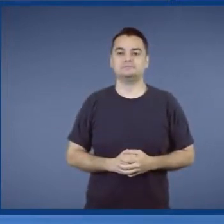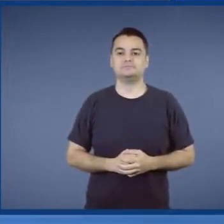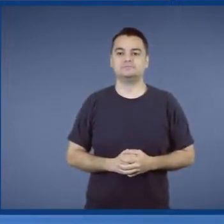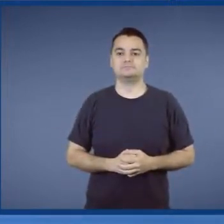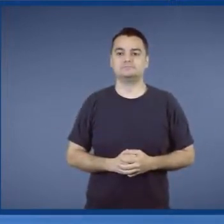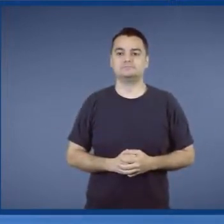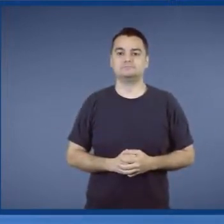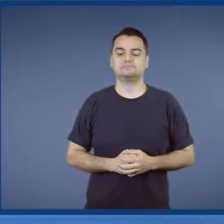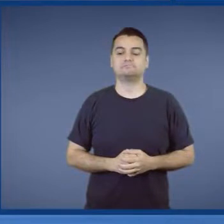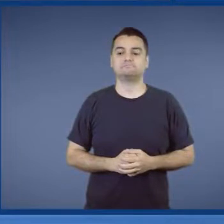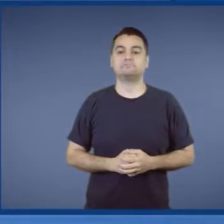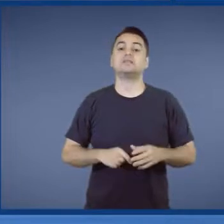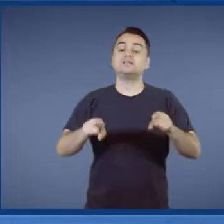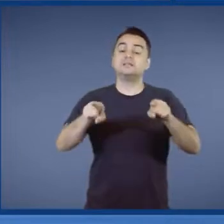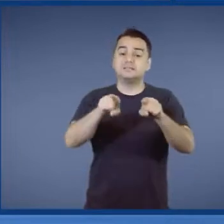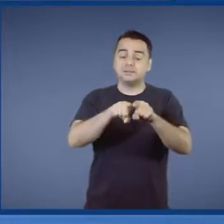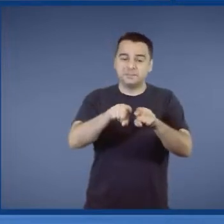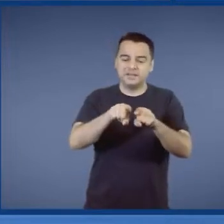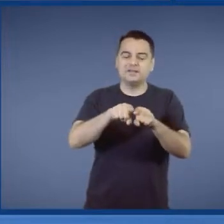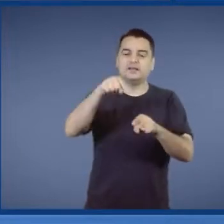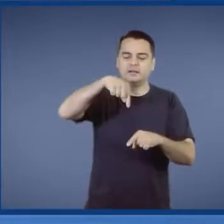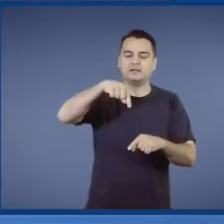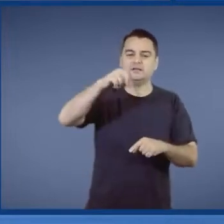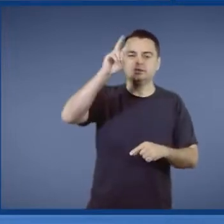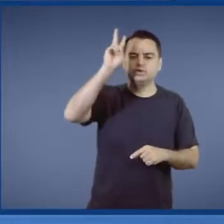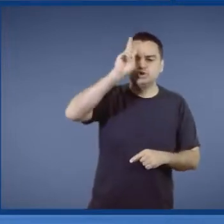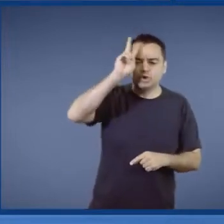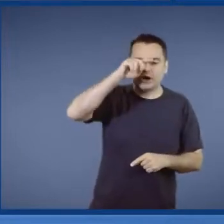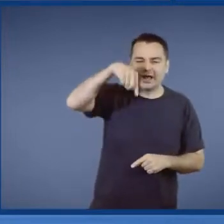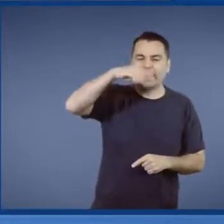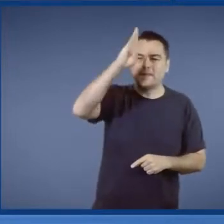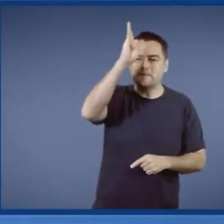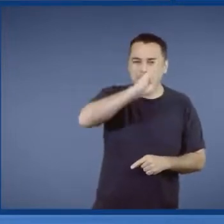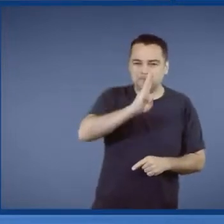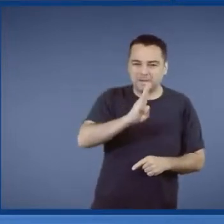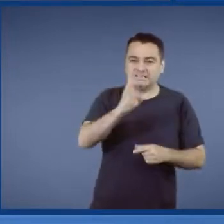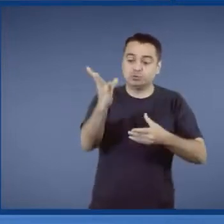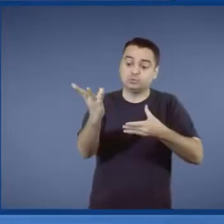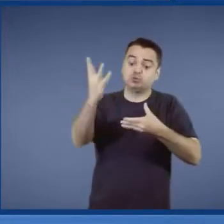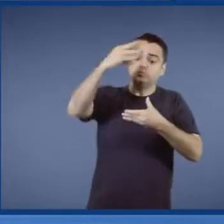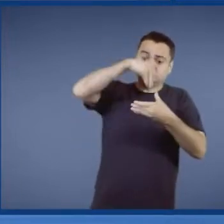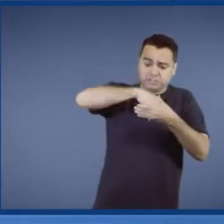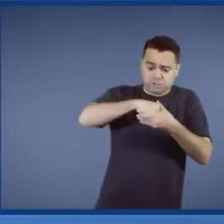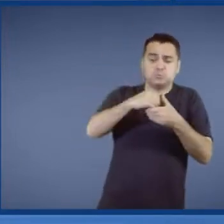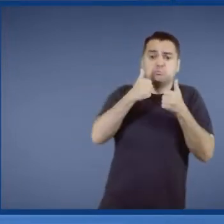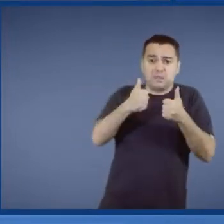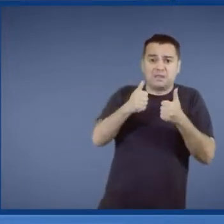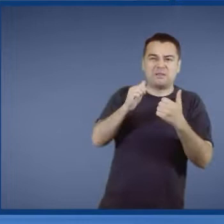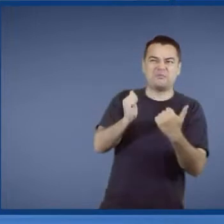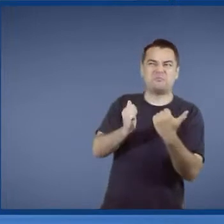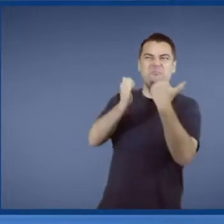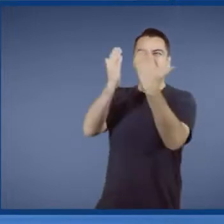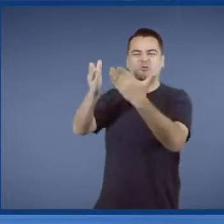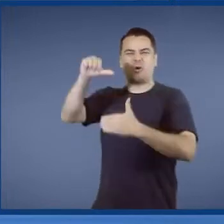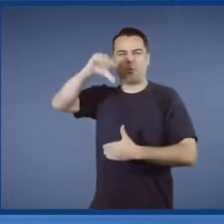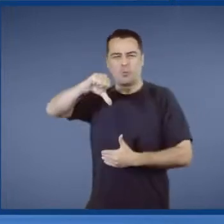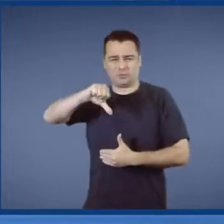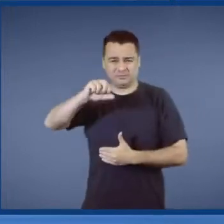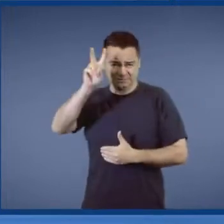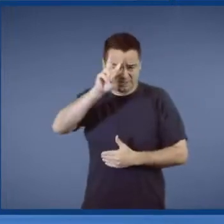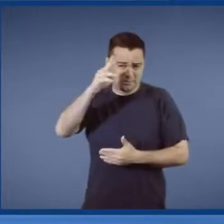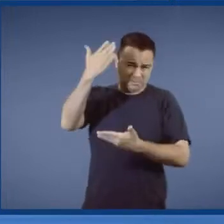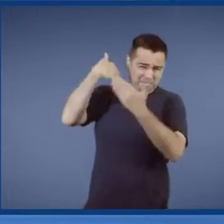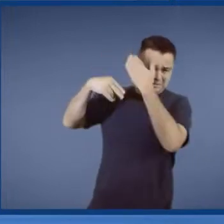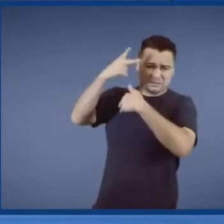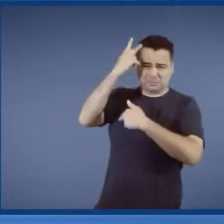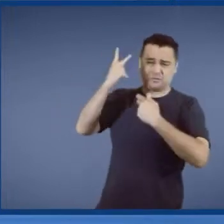Que aquela história do país eficiente da porteira para dentro e não eficiente da porteira para fora, está ficando no passado. Cada vez mais. Está ficando cada